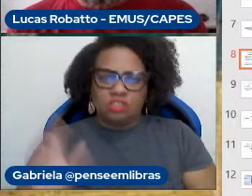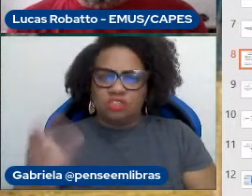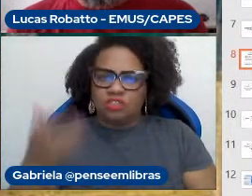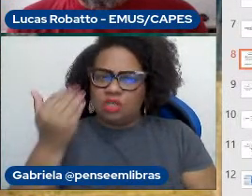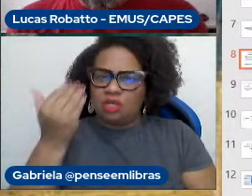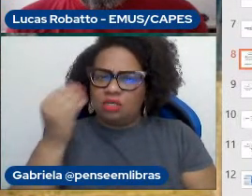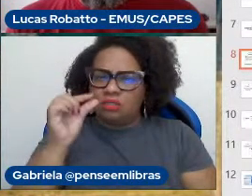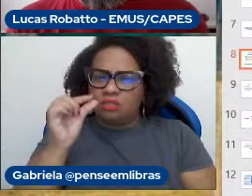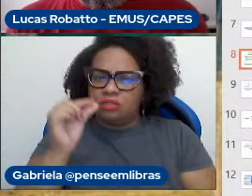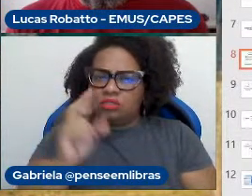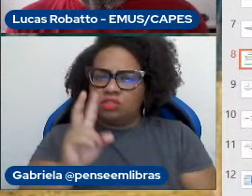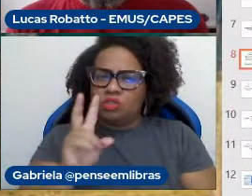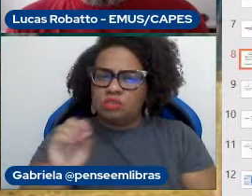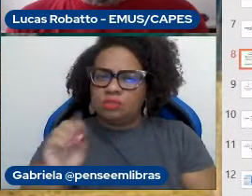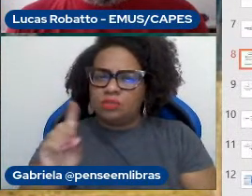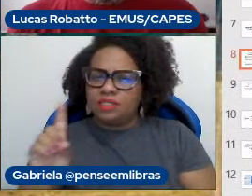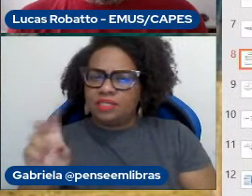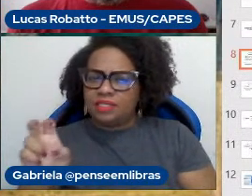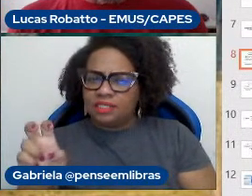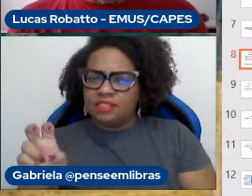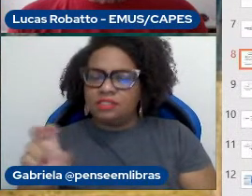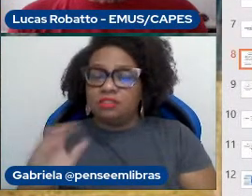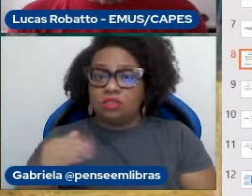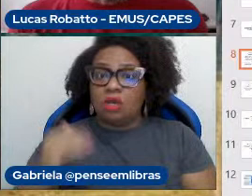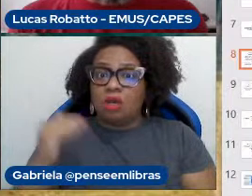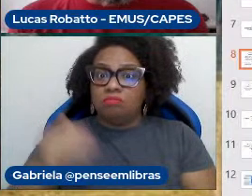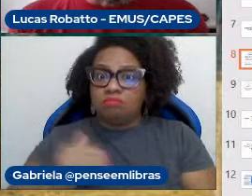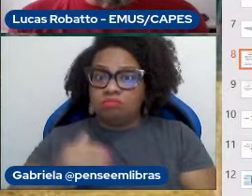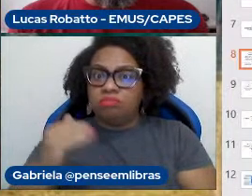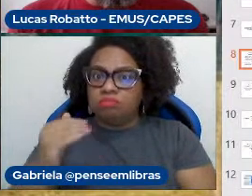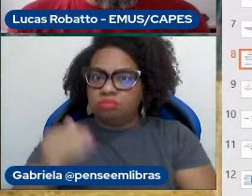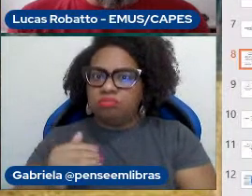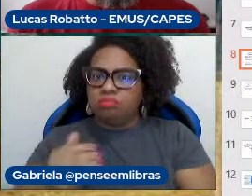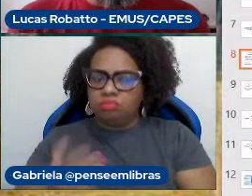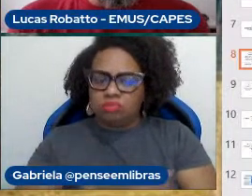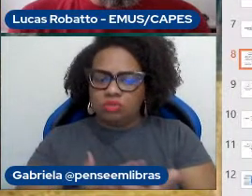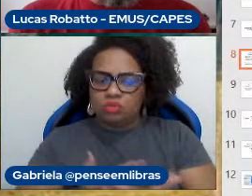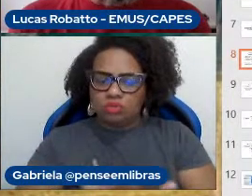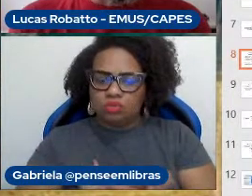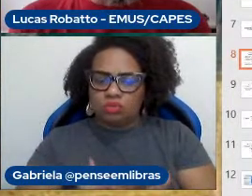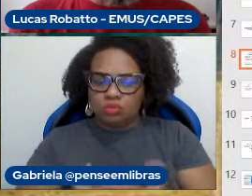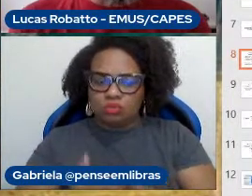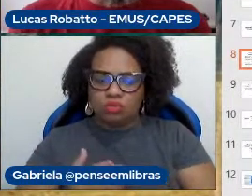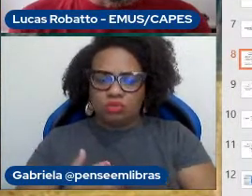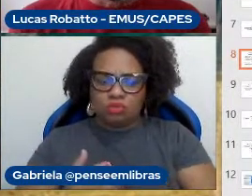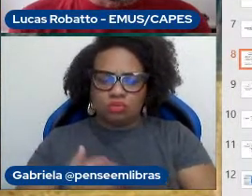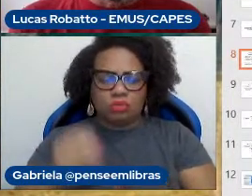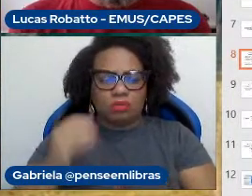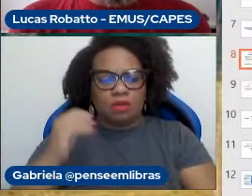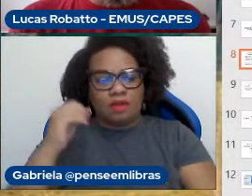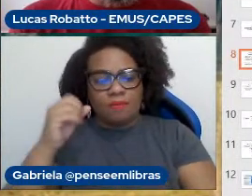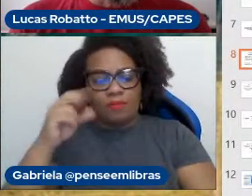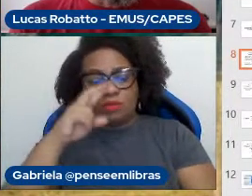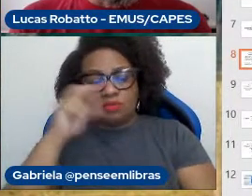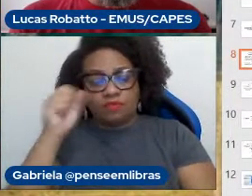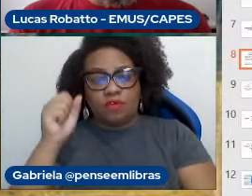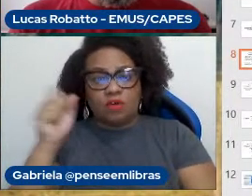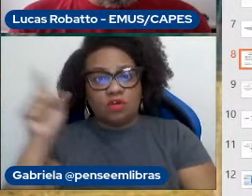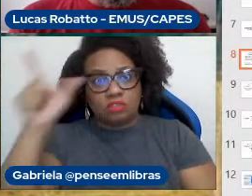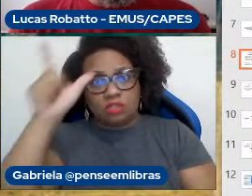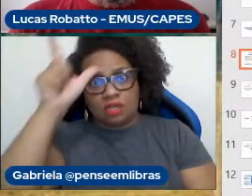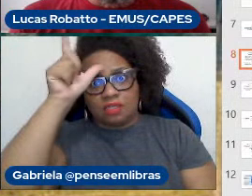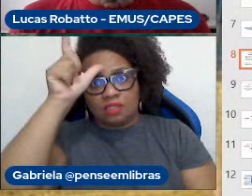partir de 2015, ele vem desenvolvendo estudos e com uma campanha muito forte na Alemanha para a concentração dessas questões